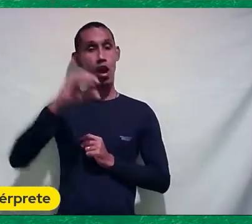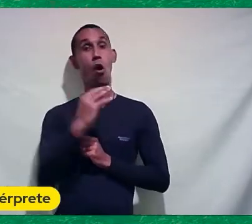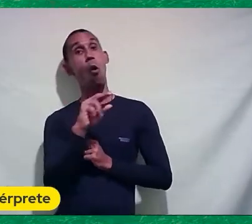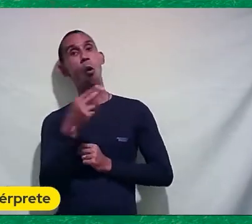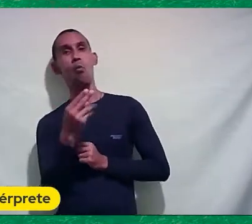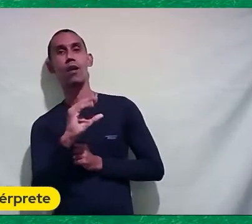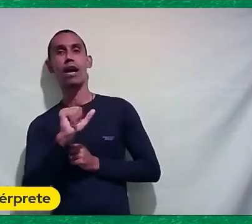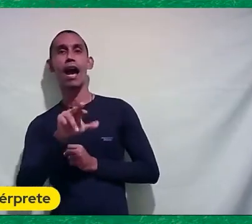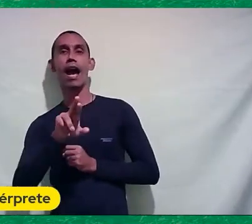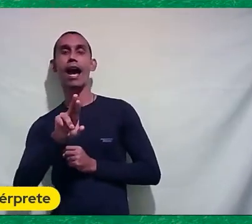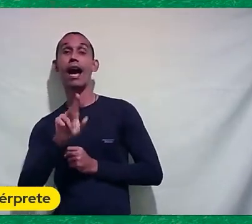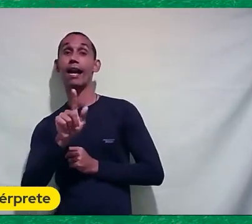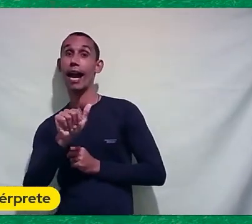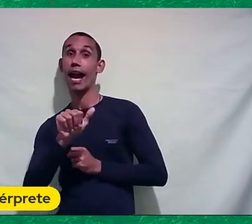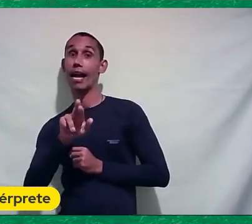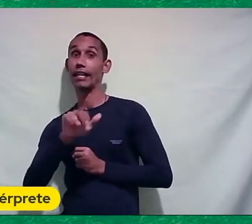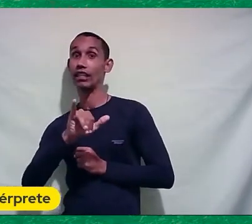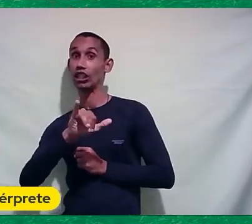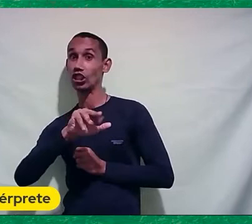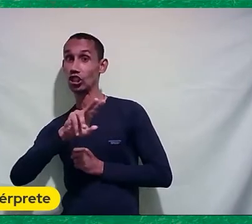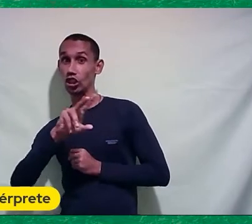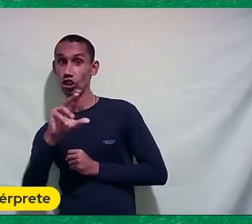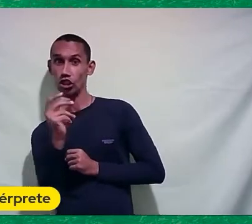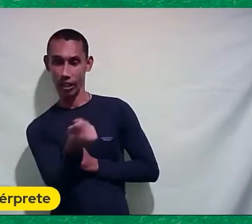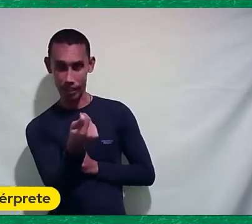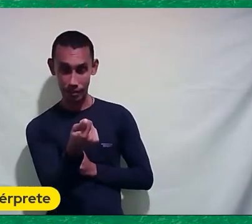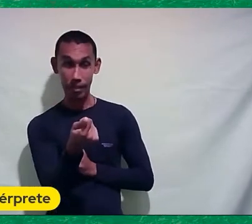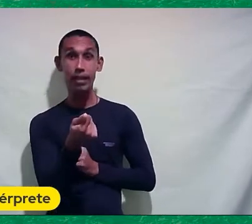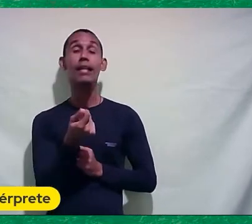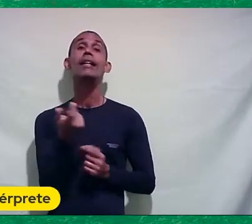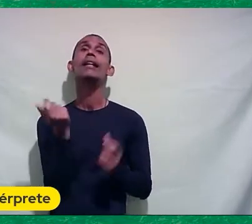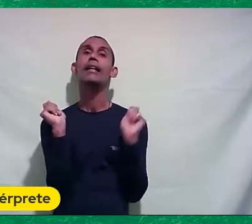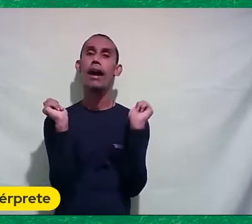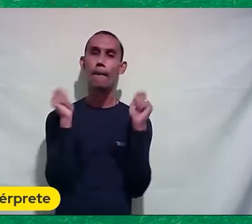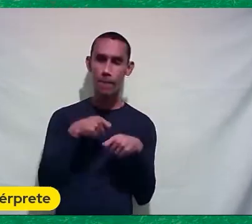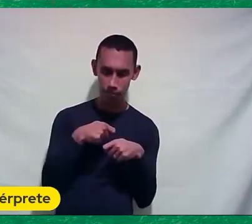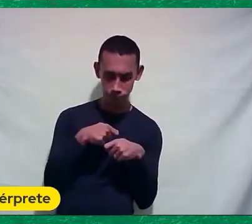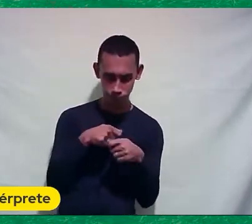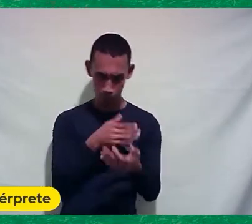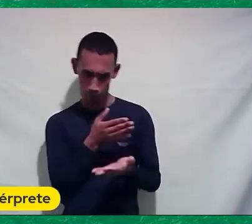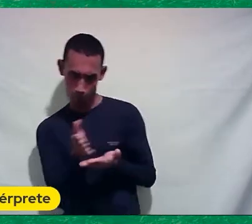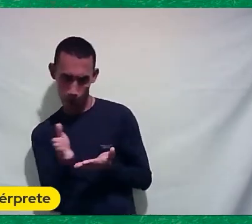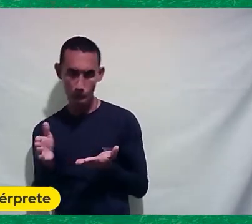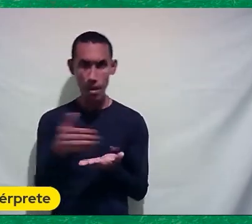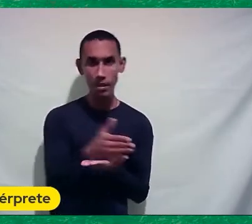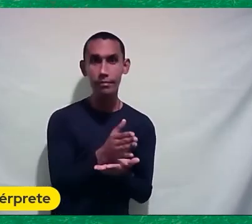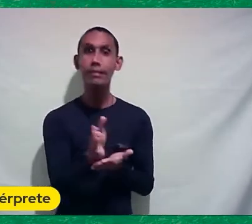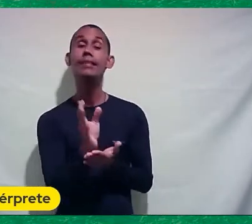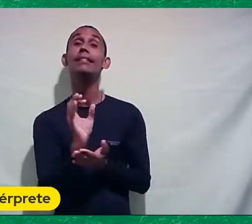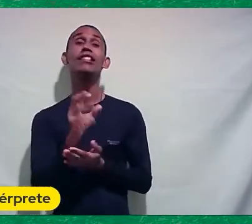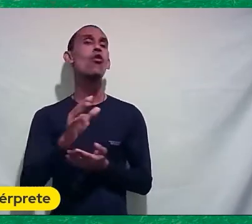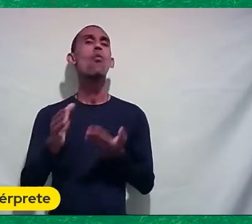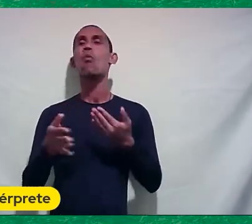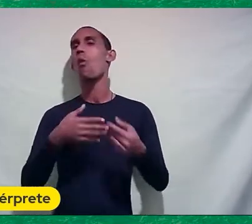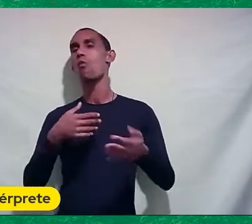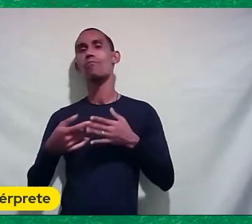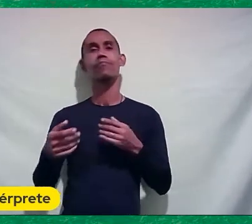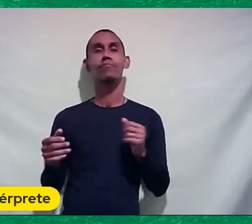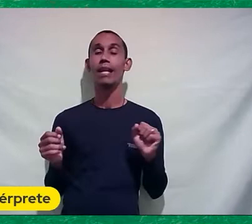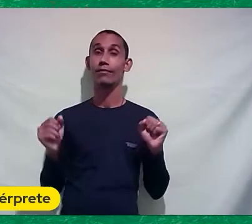Expressões puras Da invenção Capazes De desmontar Eles sim Qualquer defesa